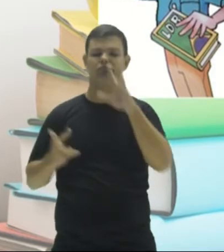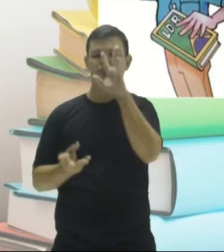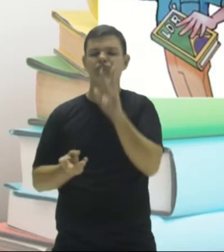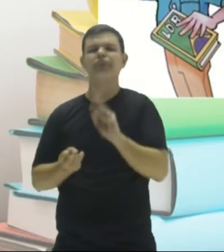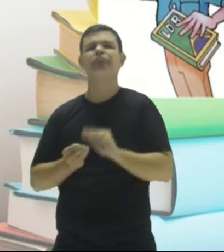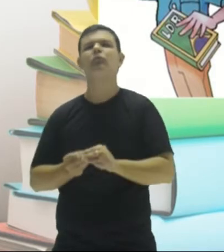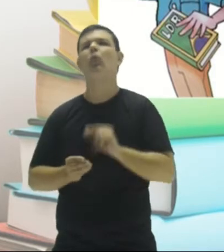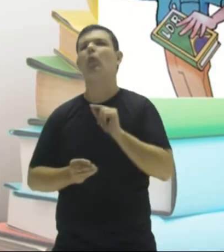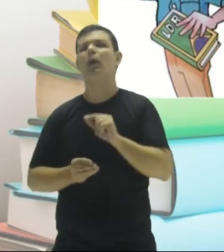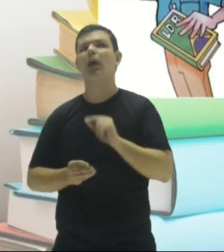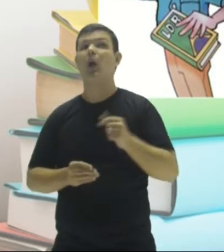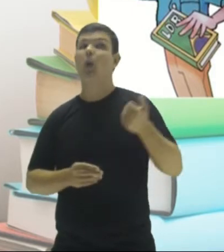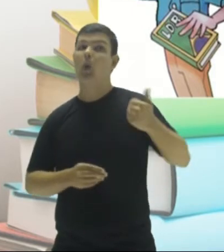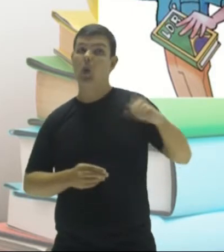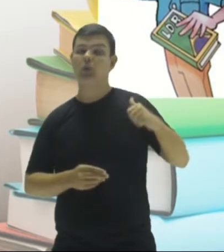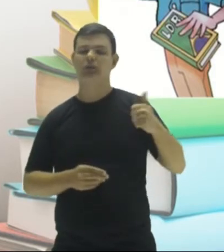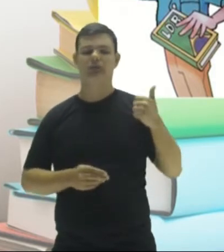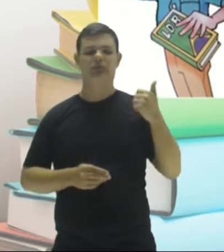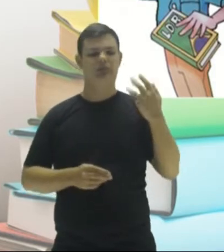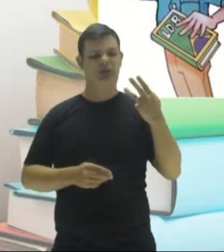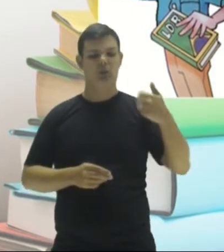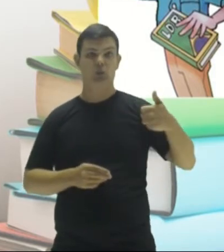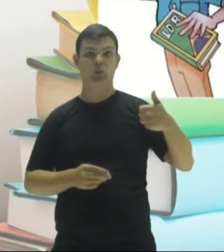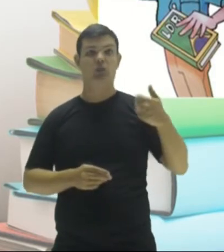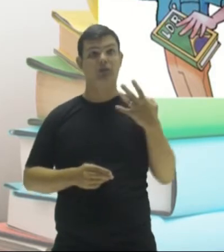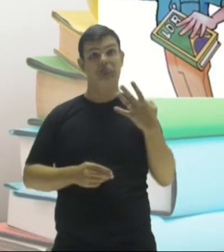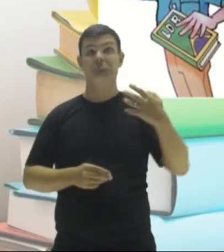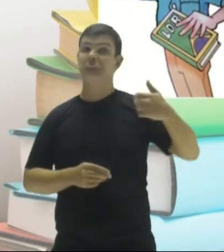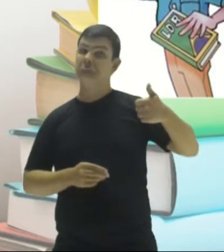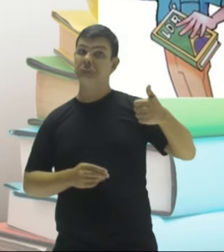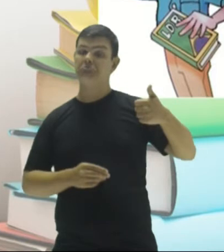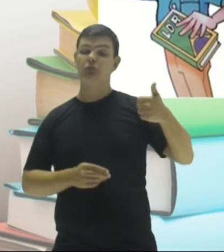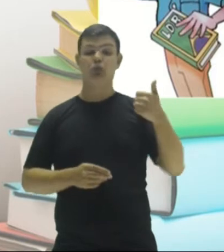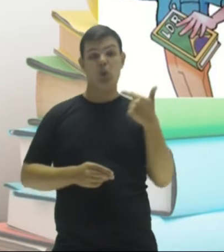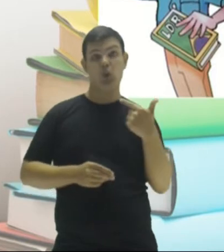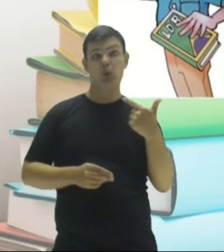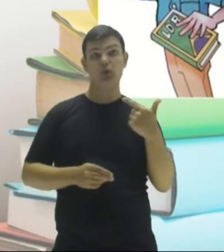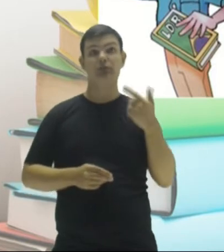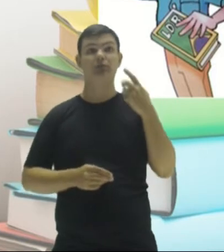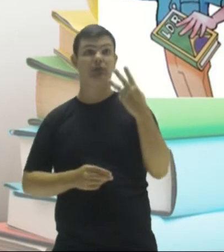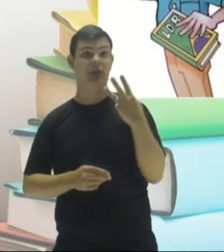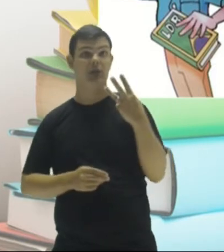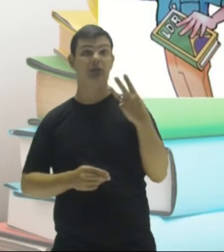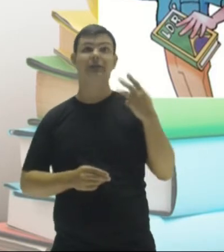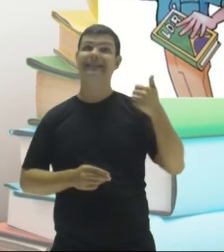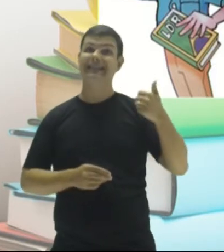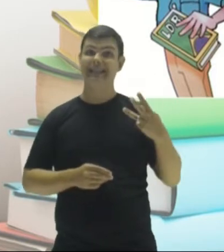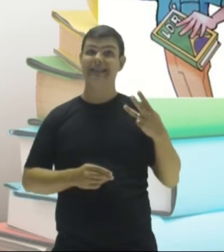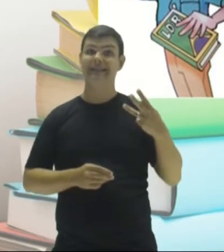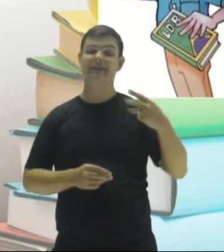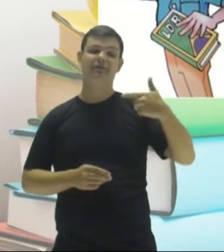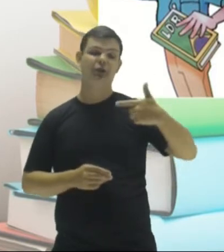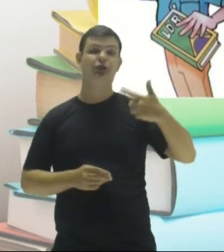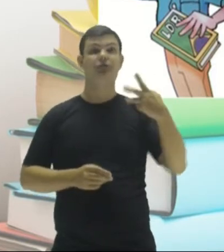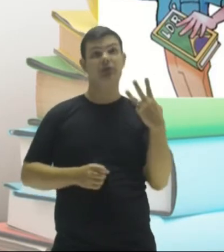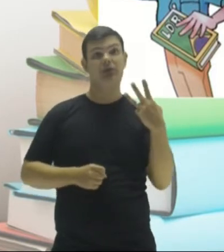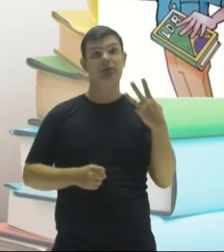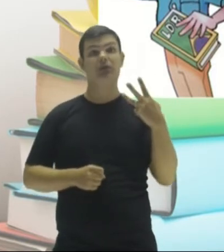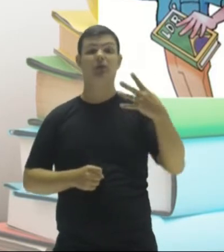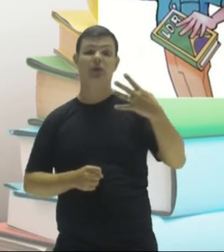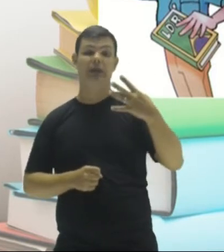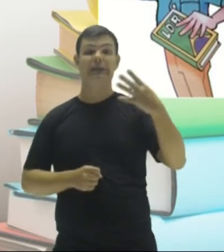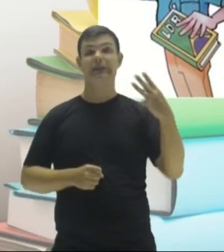verificamos que onze, trinta e um, quarenta e um, dois, três, treze, vinte e três,